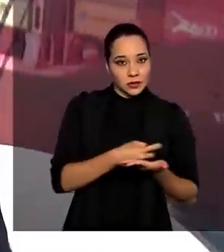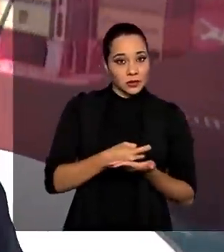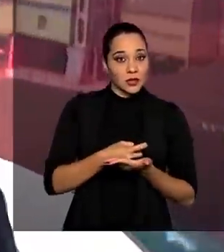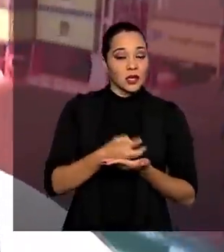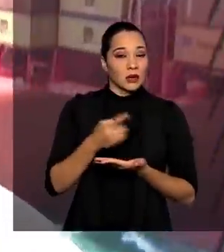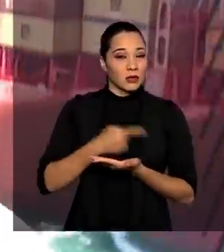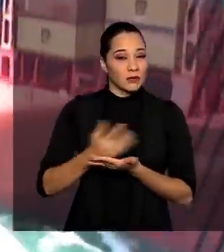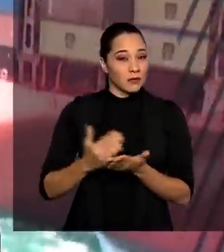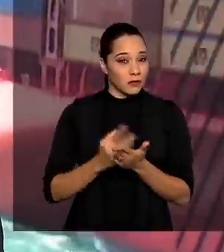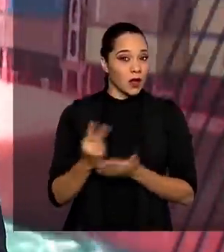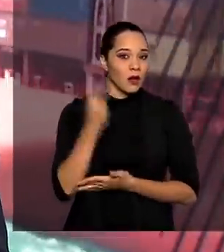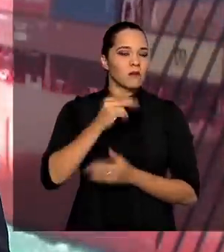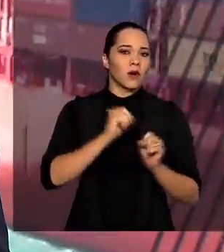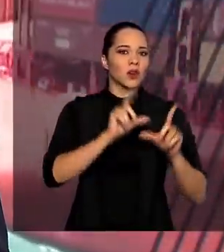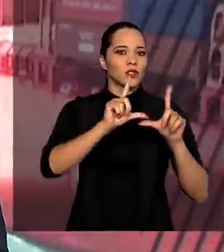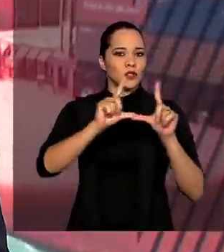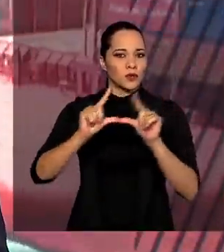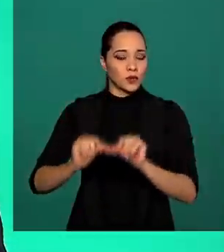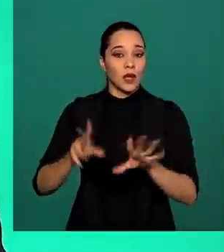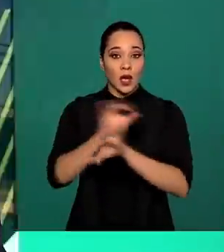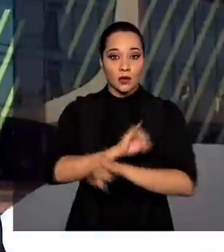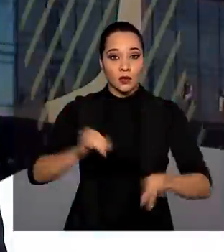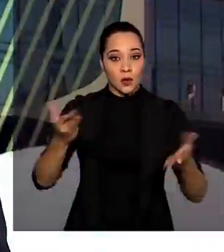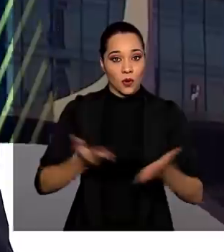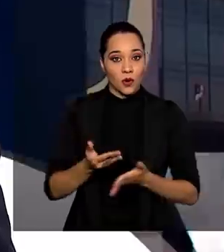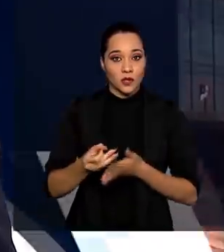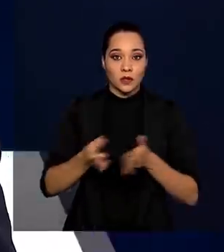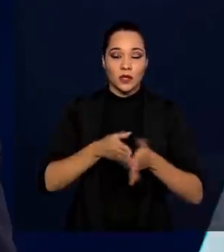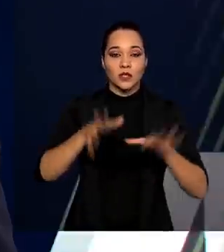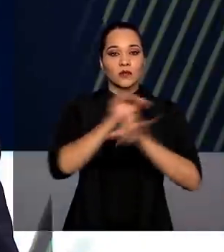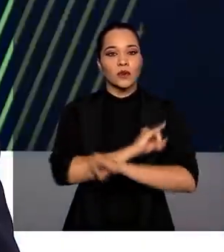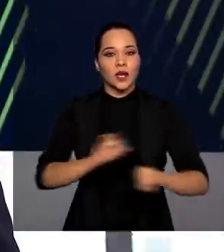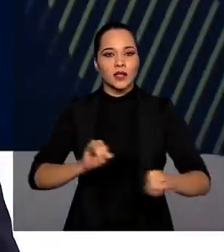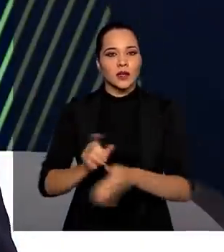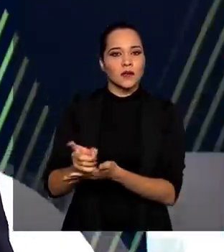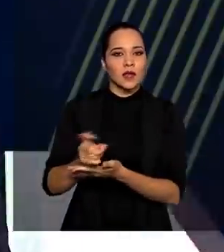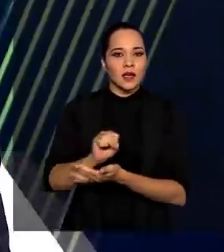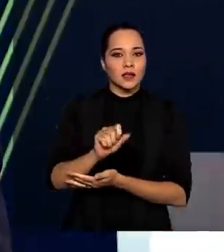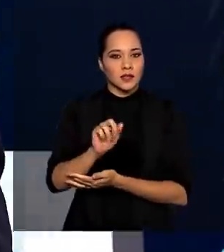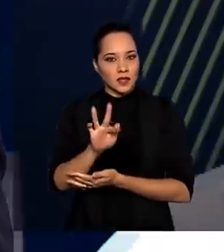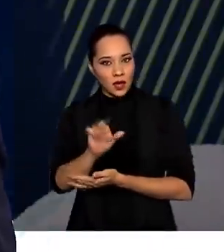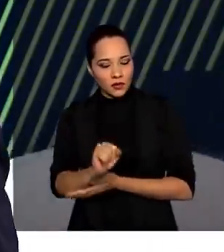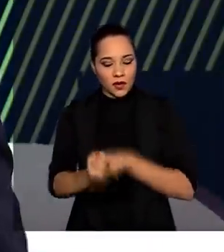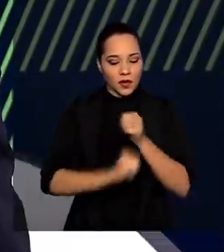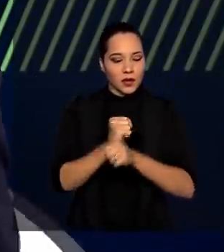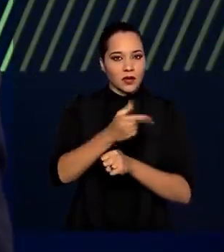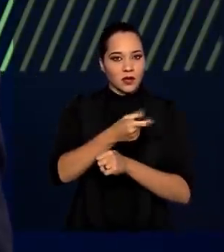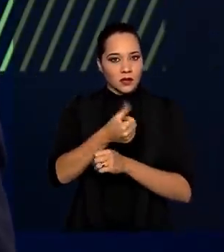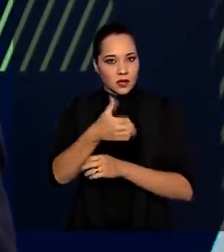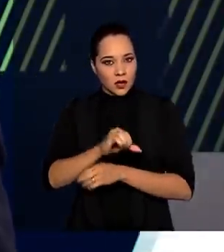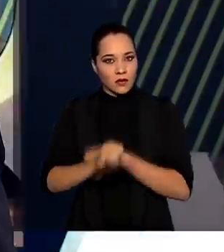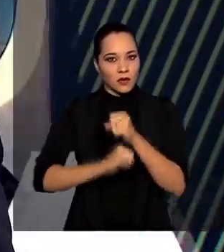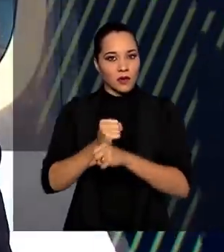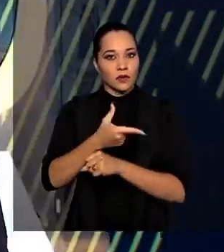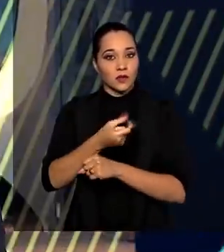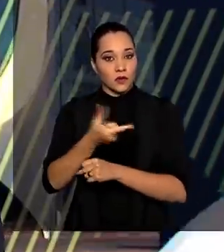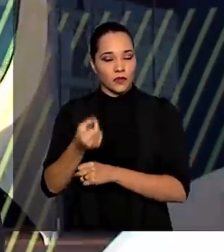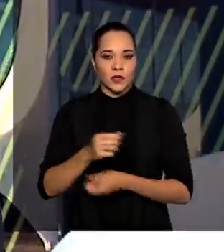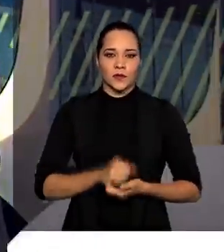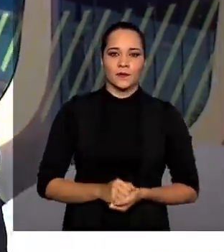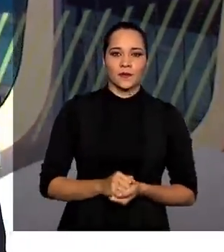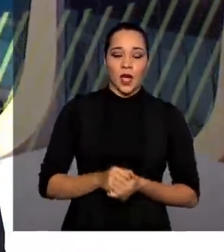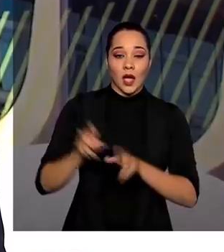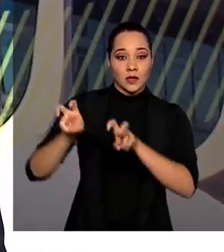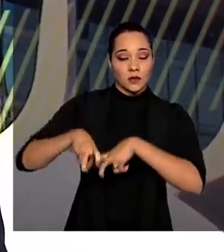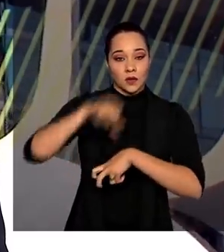os preços tendem a cair. O anúncio foi feito hoje, durante divulgação da safra 2019 2020. Os agricultores brasileiros